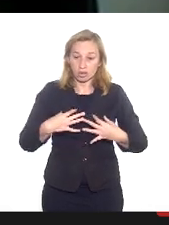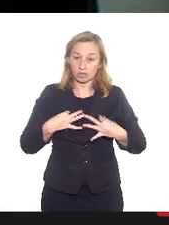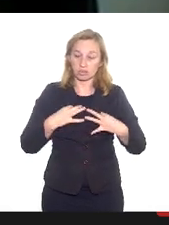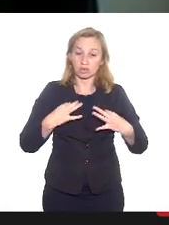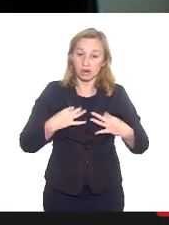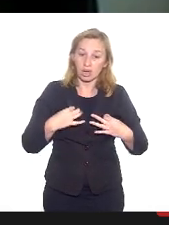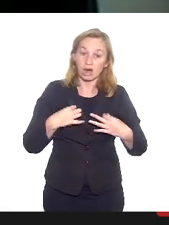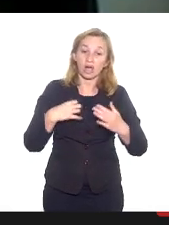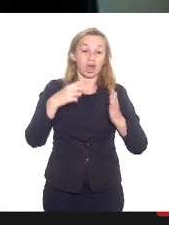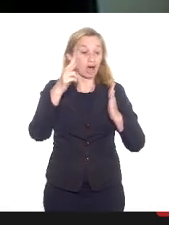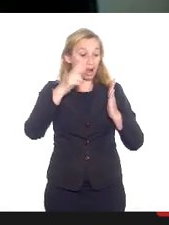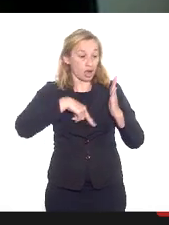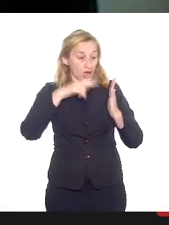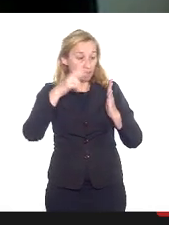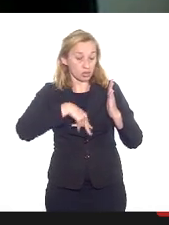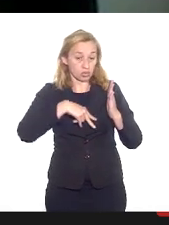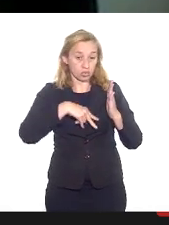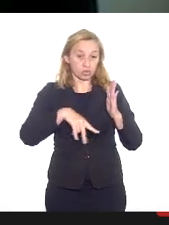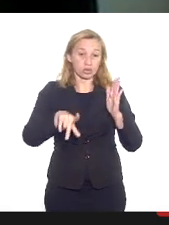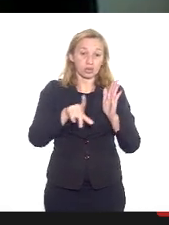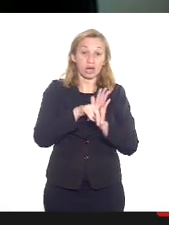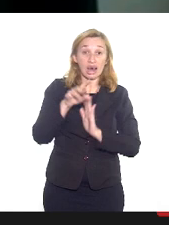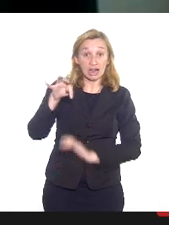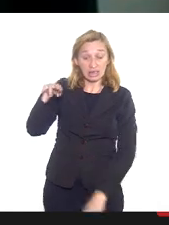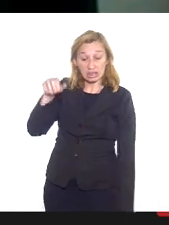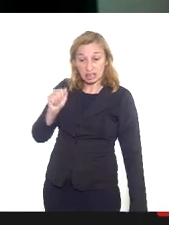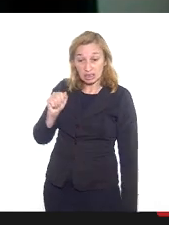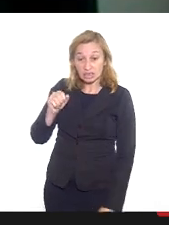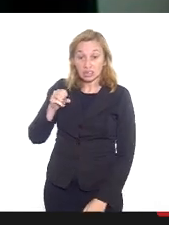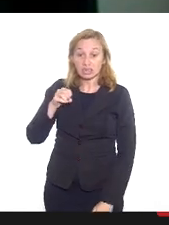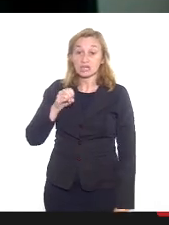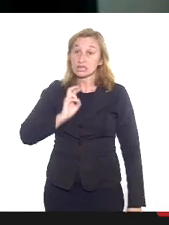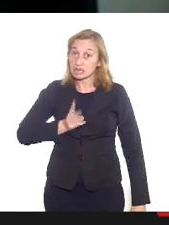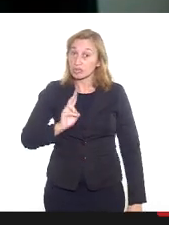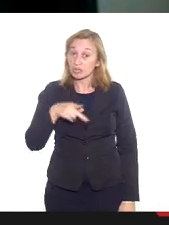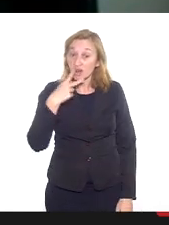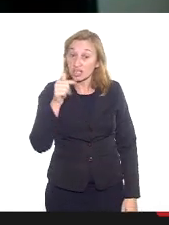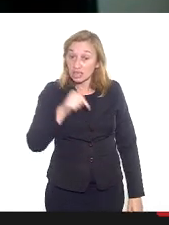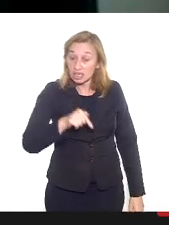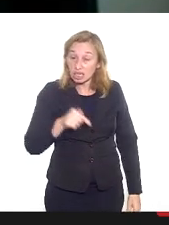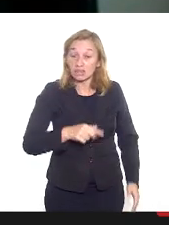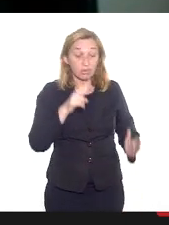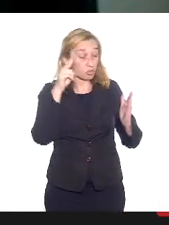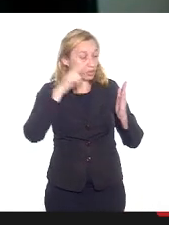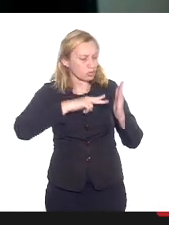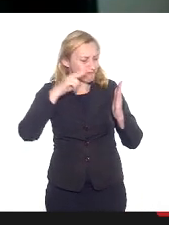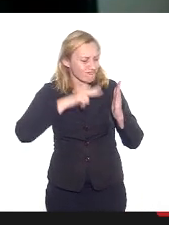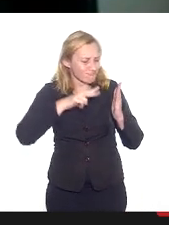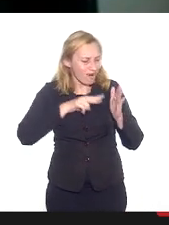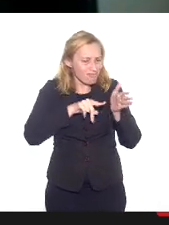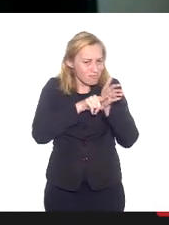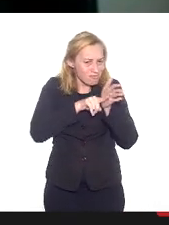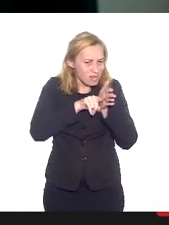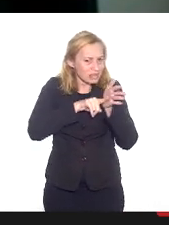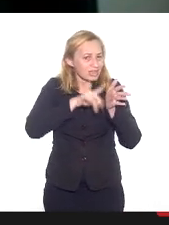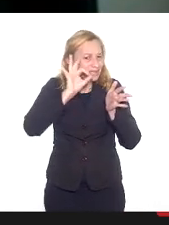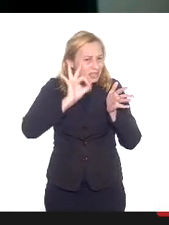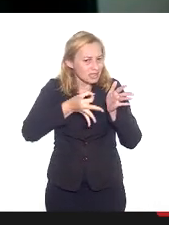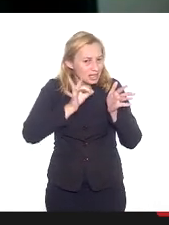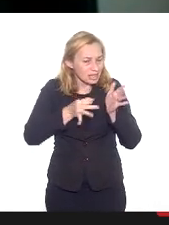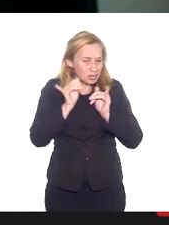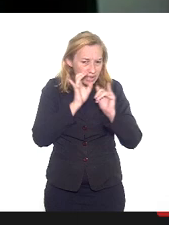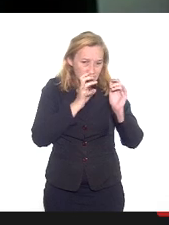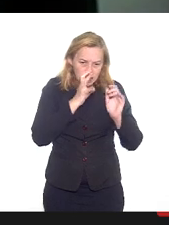leitura, análise feita pelo deputado Átila, sempre colocando aqui que nós vamos analisar friamente as ocorrências.